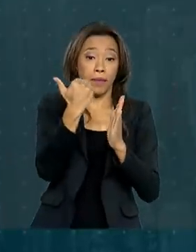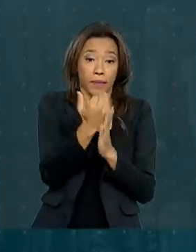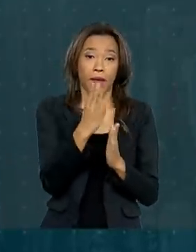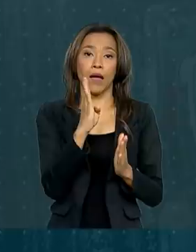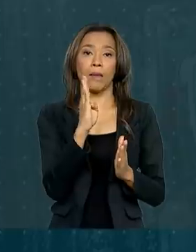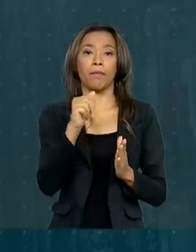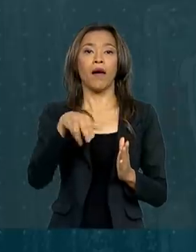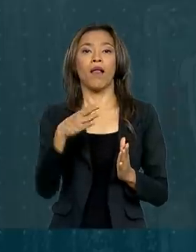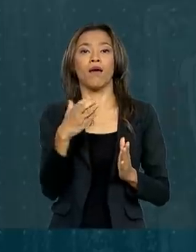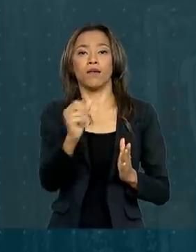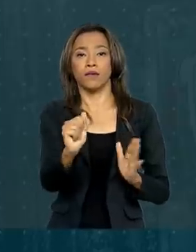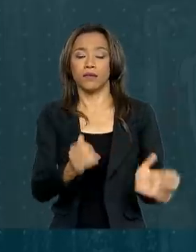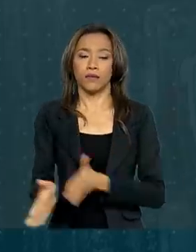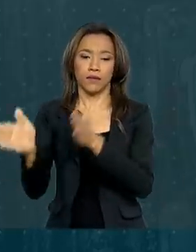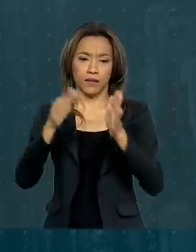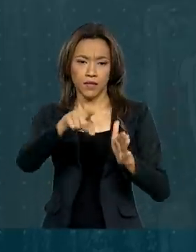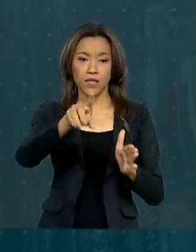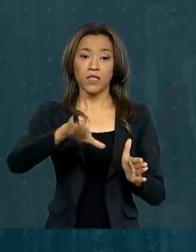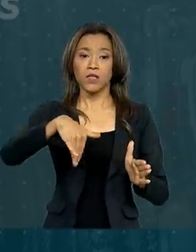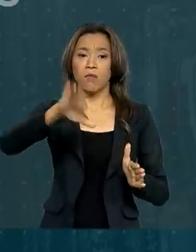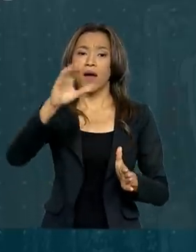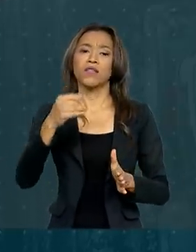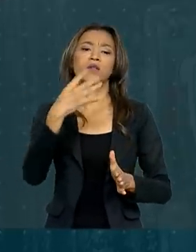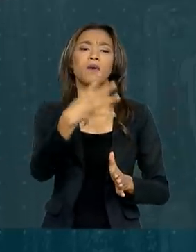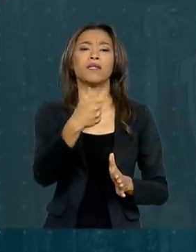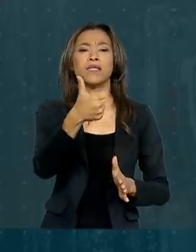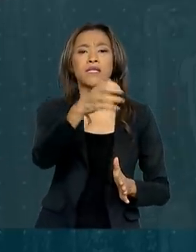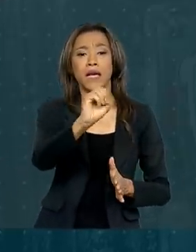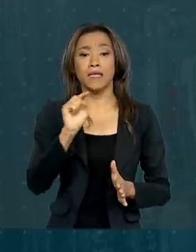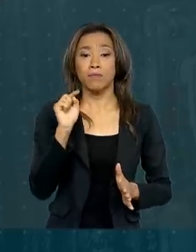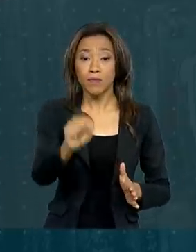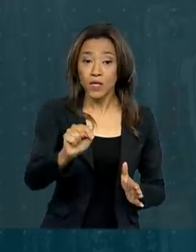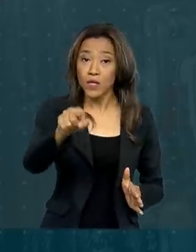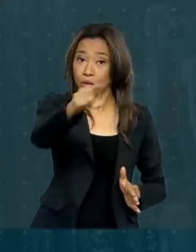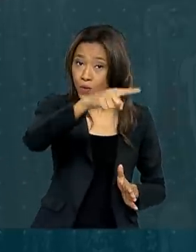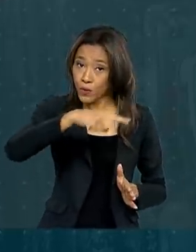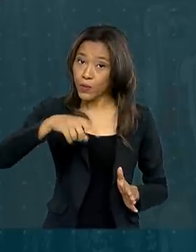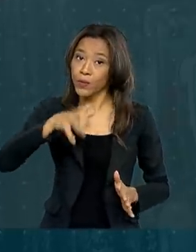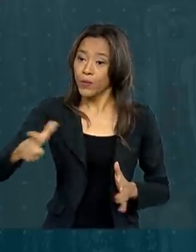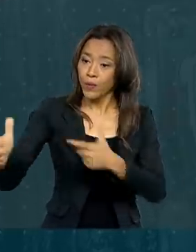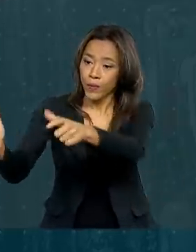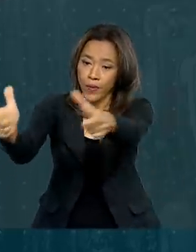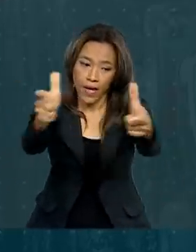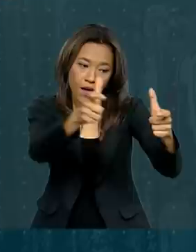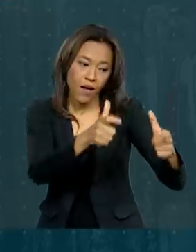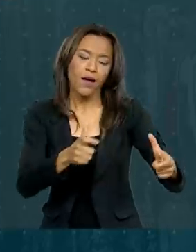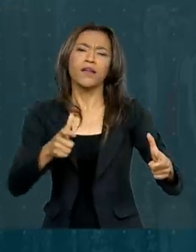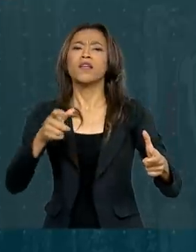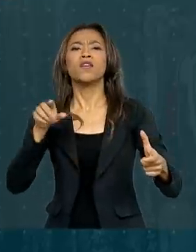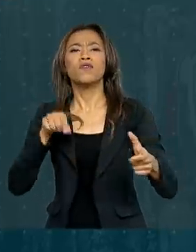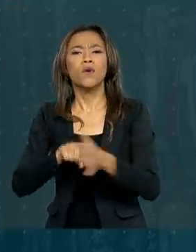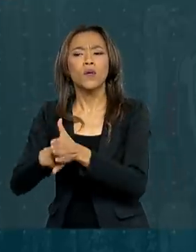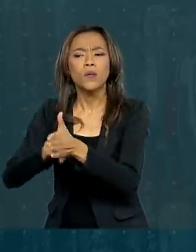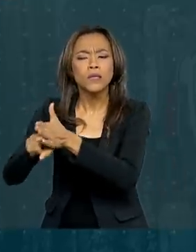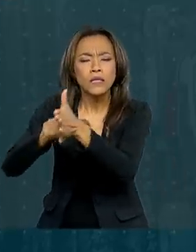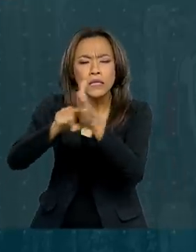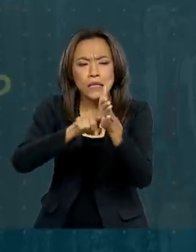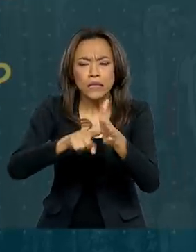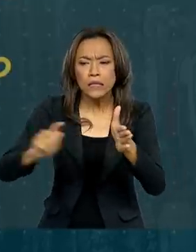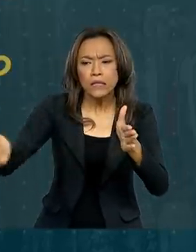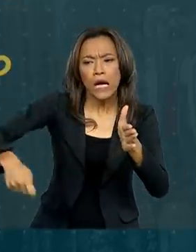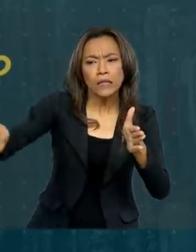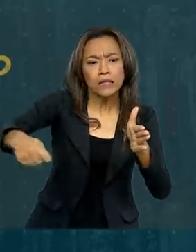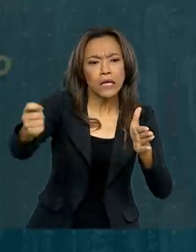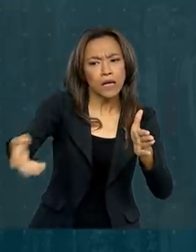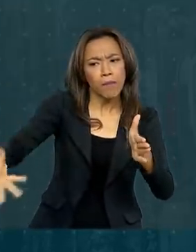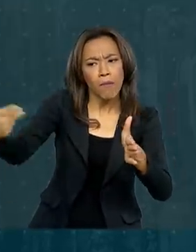410 mil estabelecimentos e foram identificadas várias cadeias produtivas com potencial de